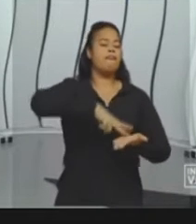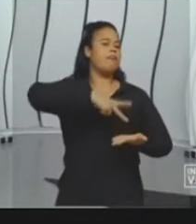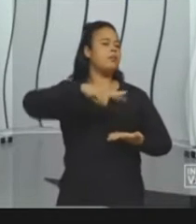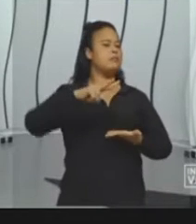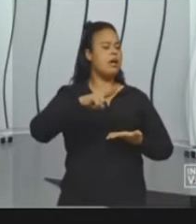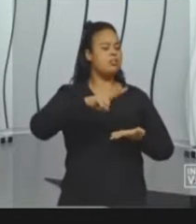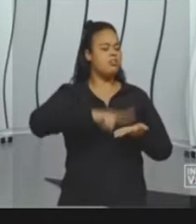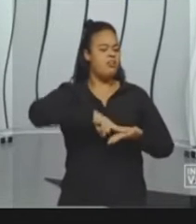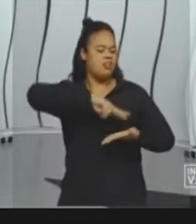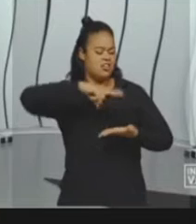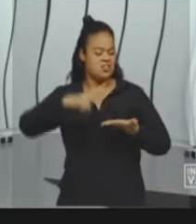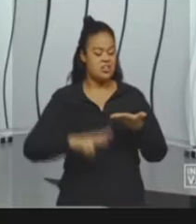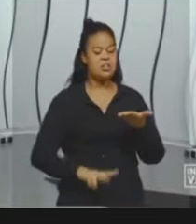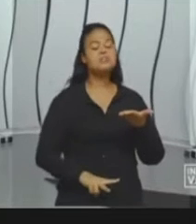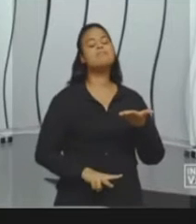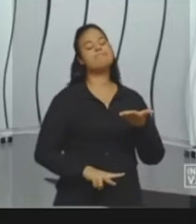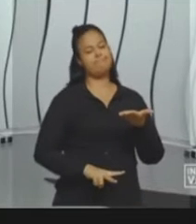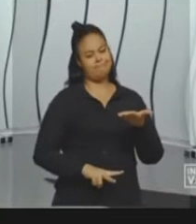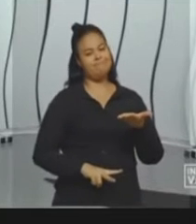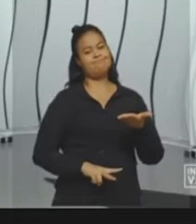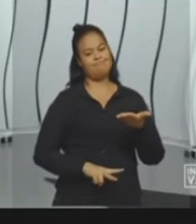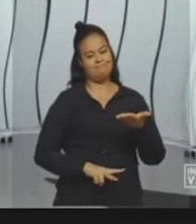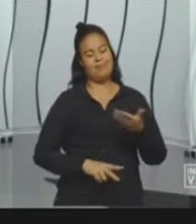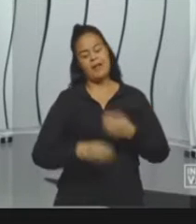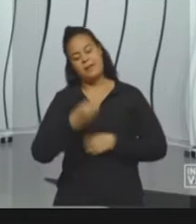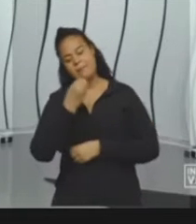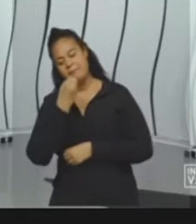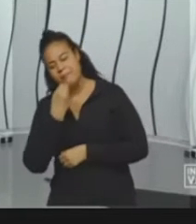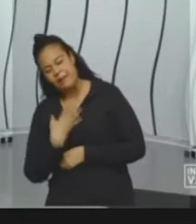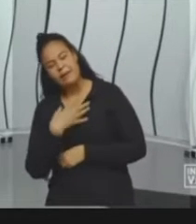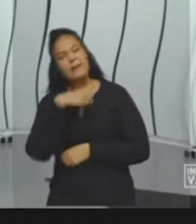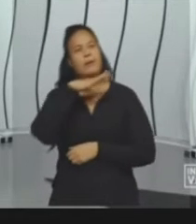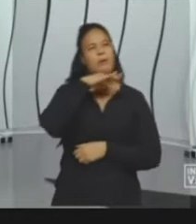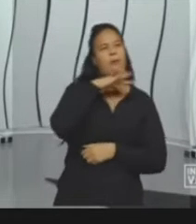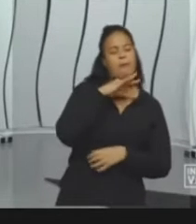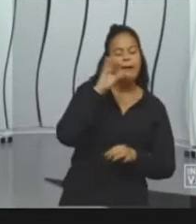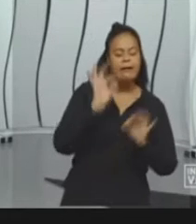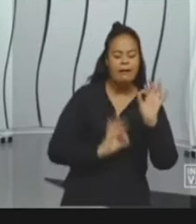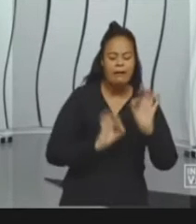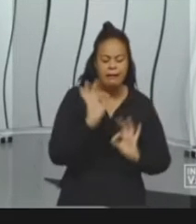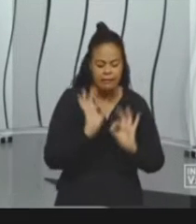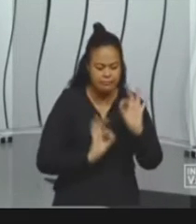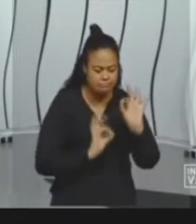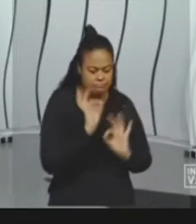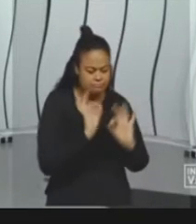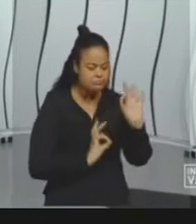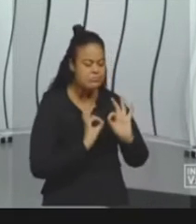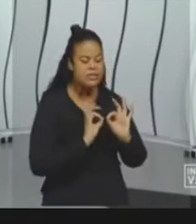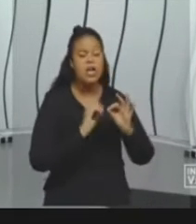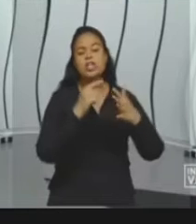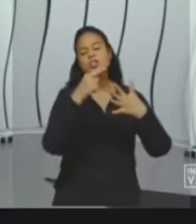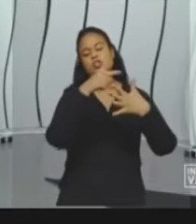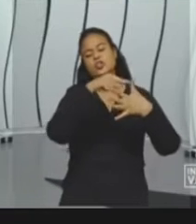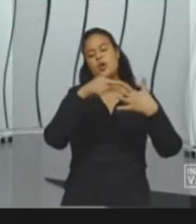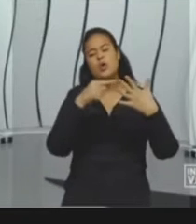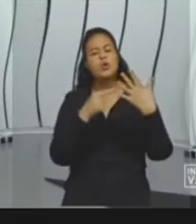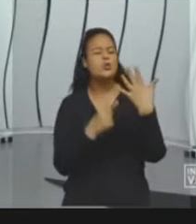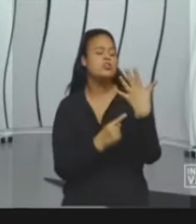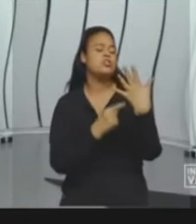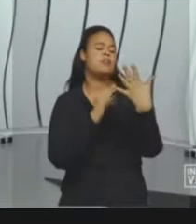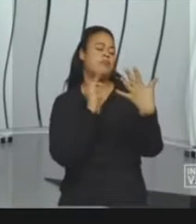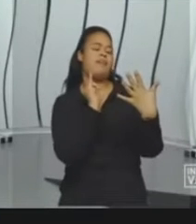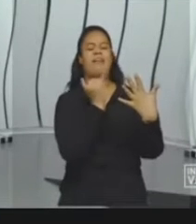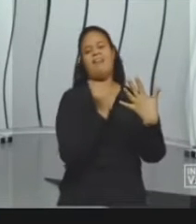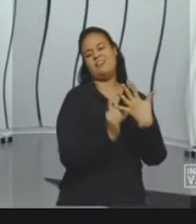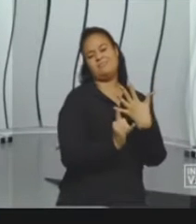Nós temos vantagens e desvantagens para serem analisadas em todo tipo de fonte de energia. Vamos